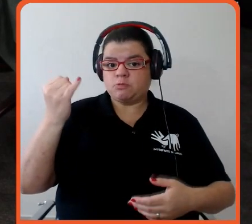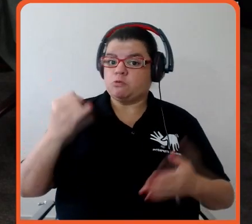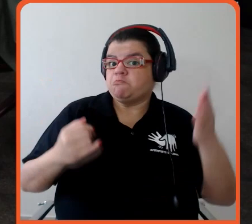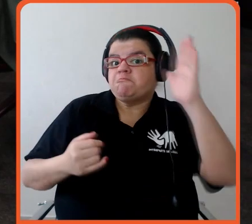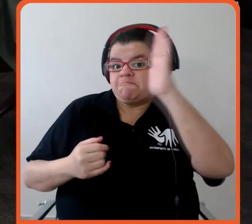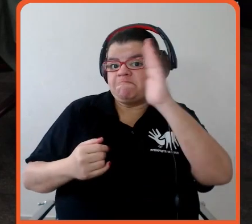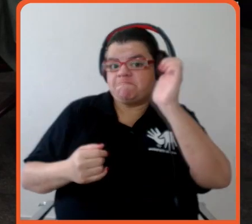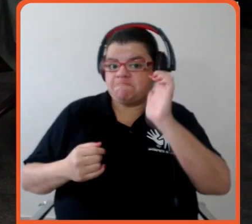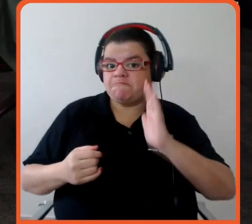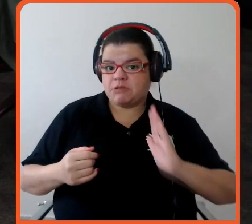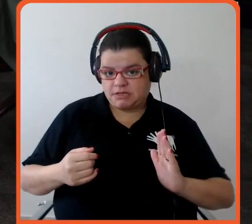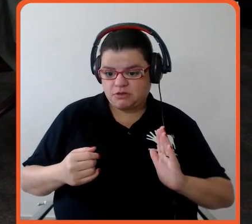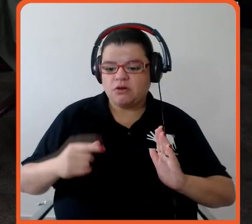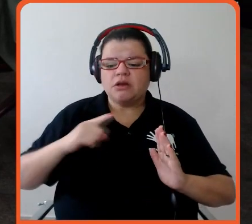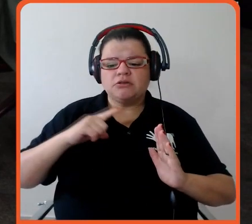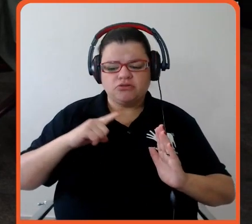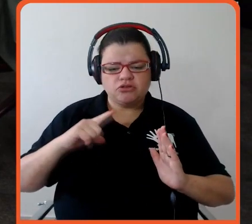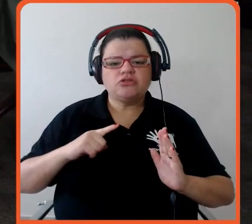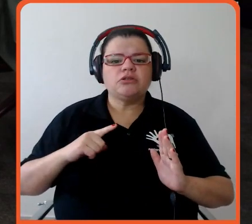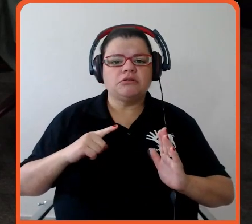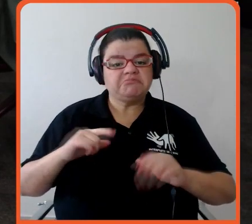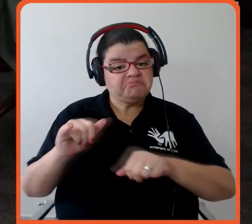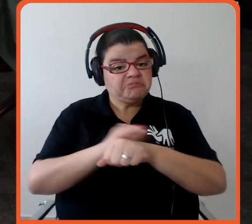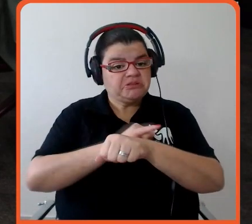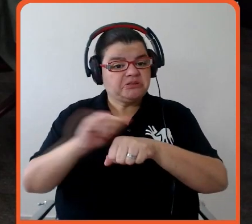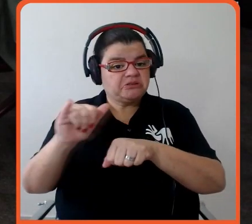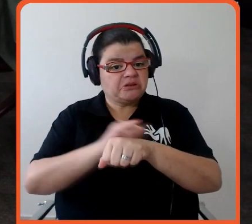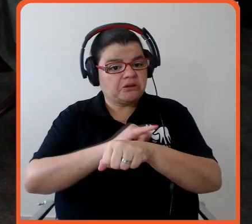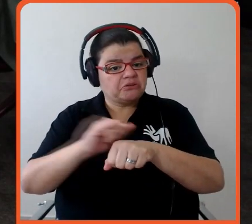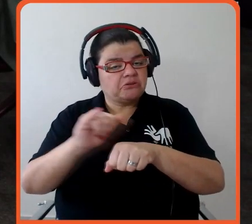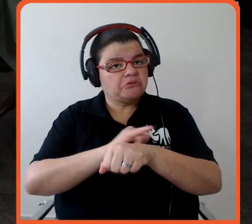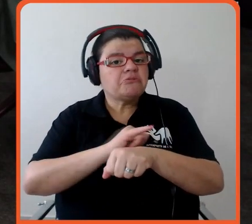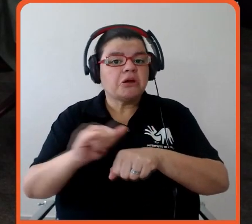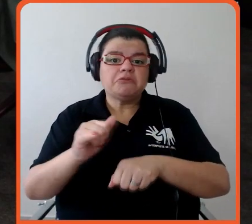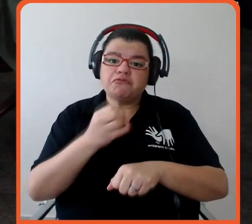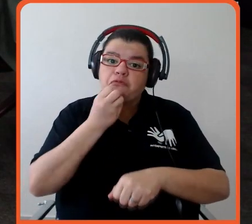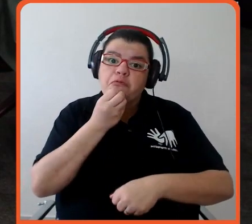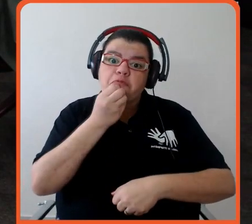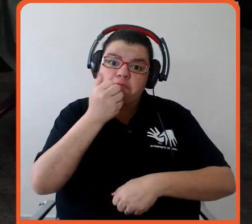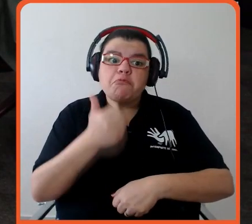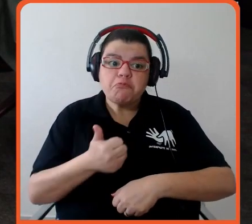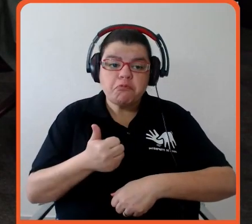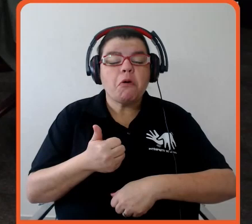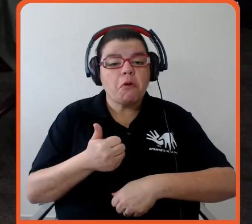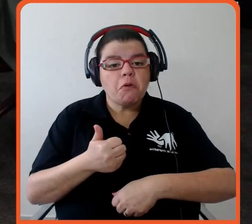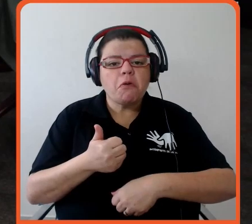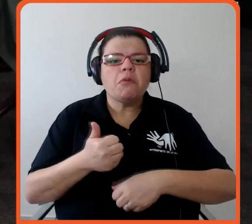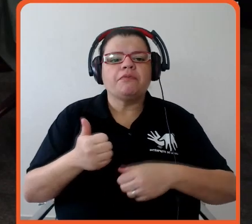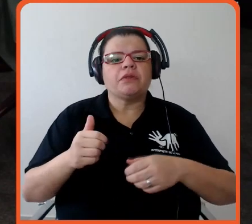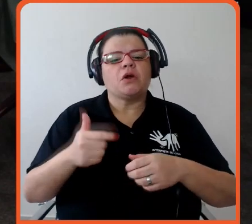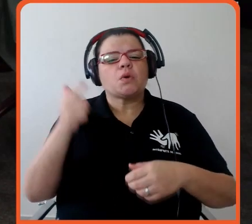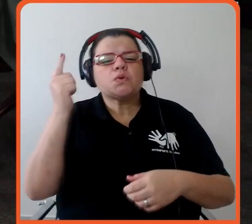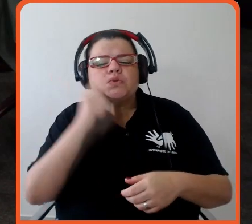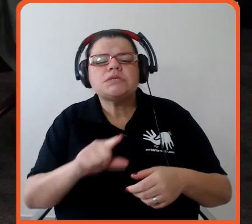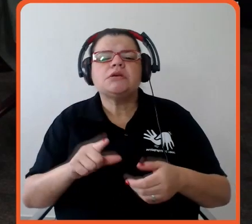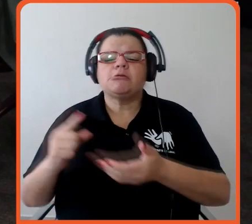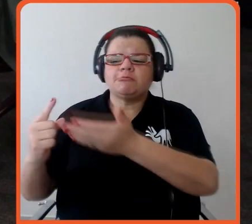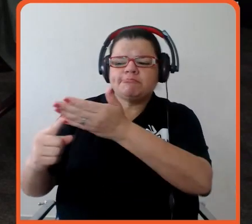aparentemente com uma estratégia bastante... acho que funcionou bem, fazendo adesão a todos os compromissos,